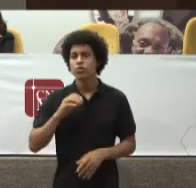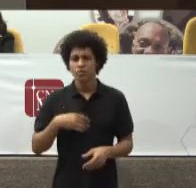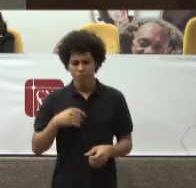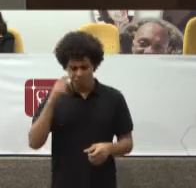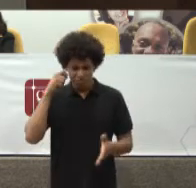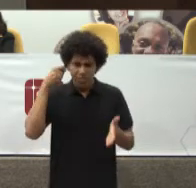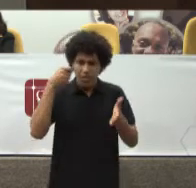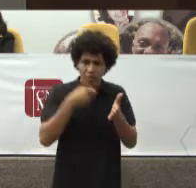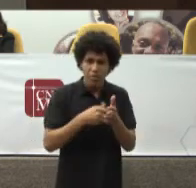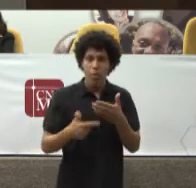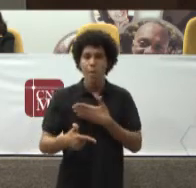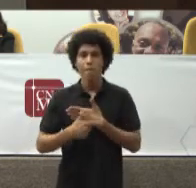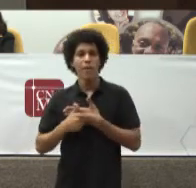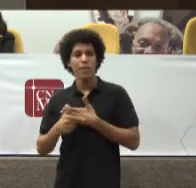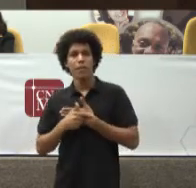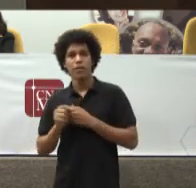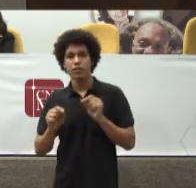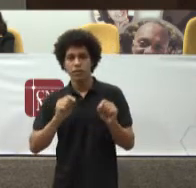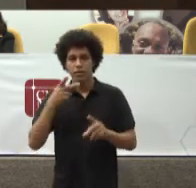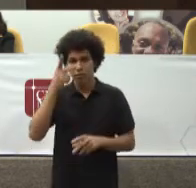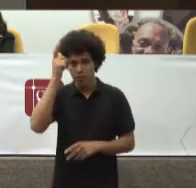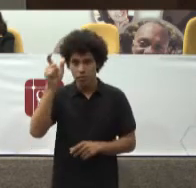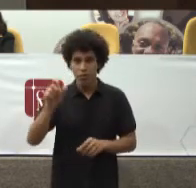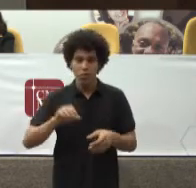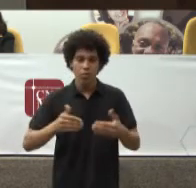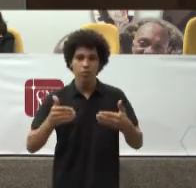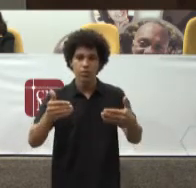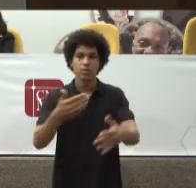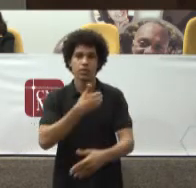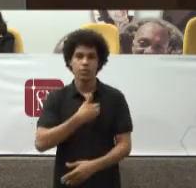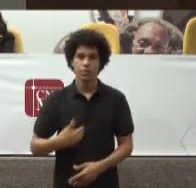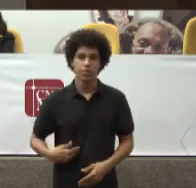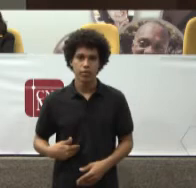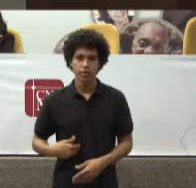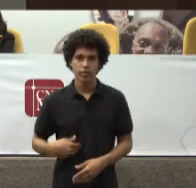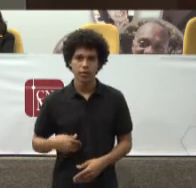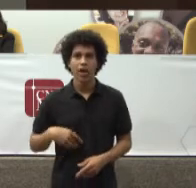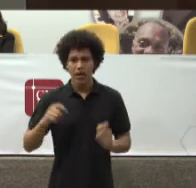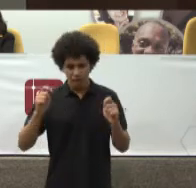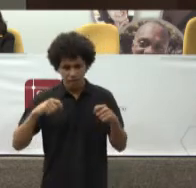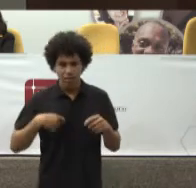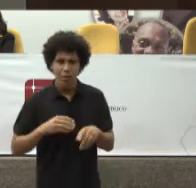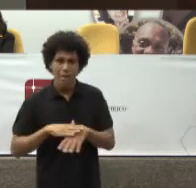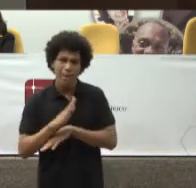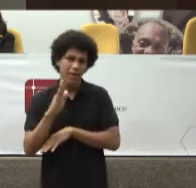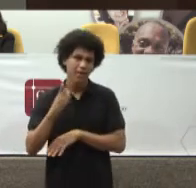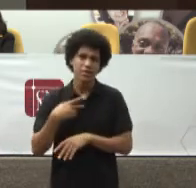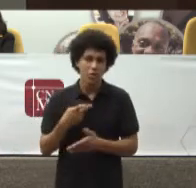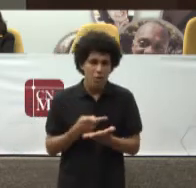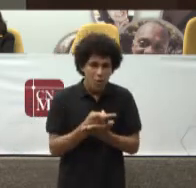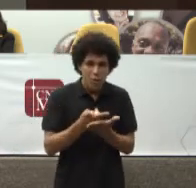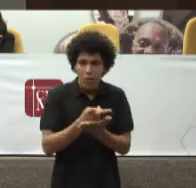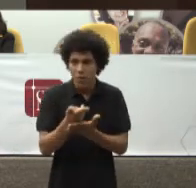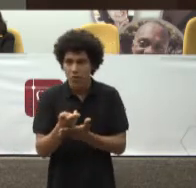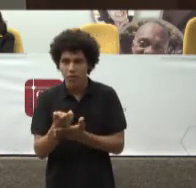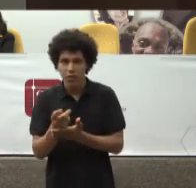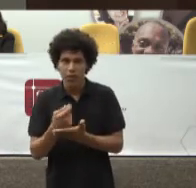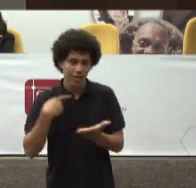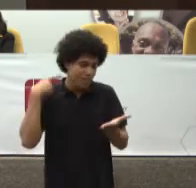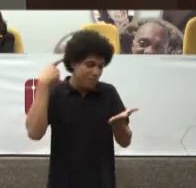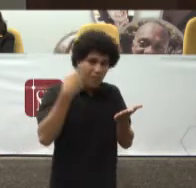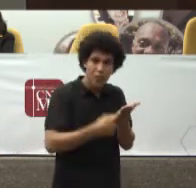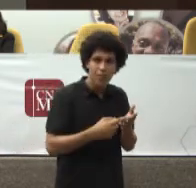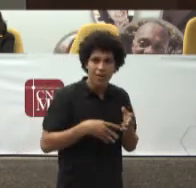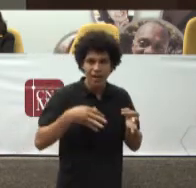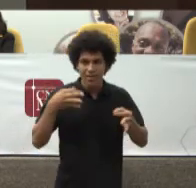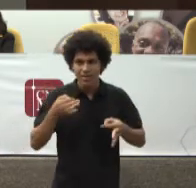Do ministério público Que deveria Muito mais Buscar A prestação Efetiva Naquilo que não